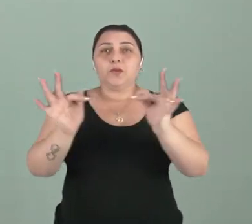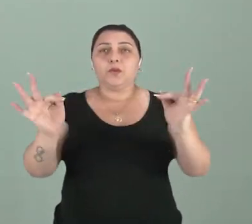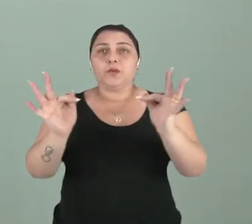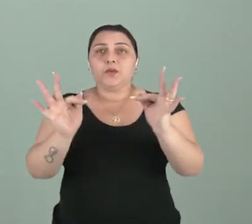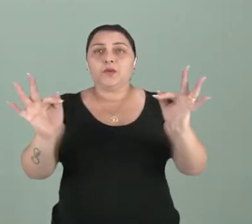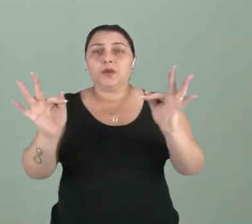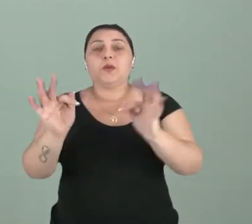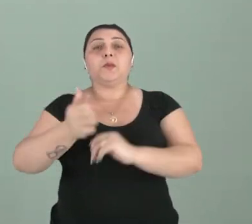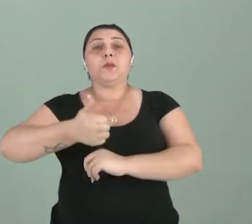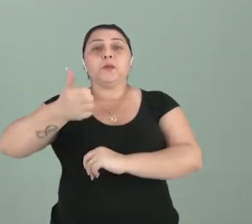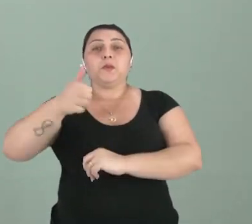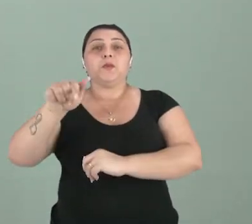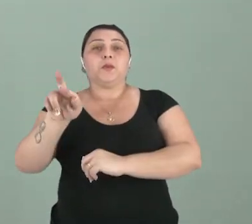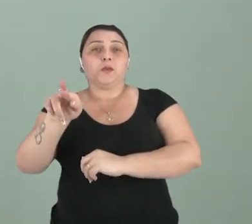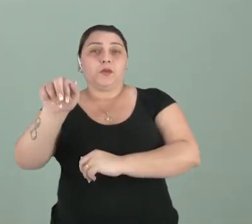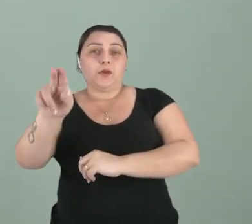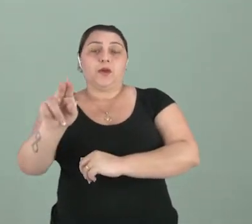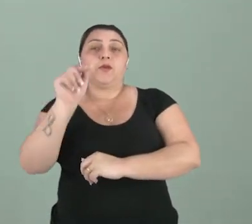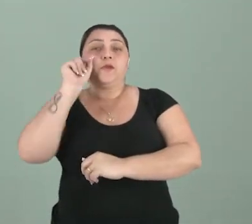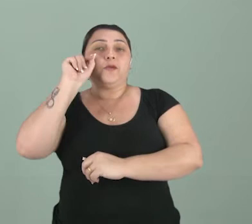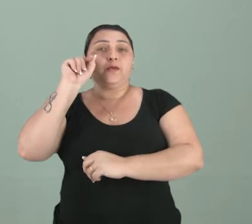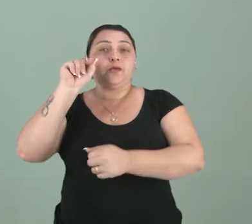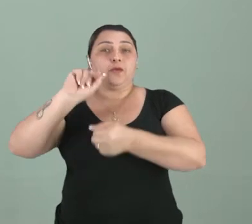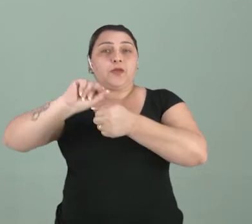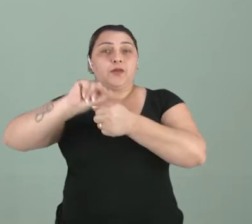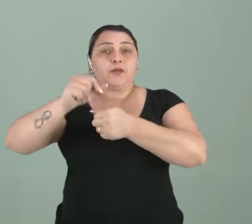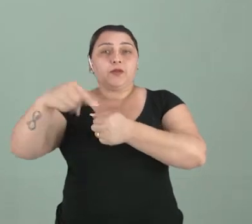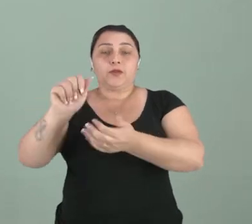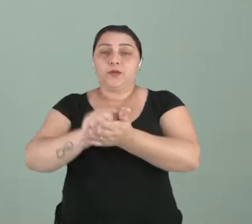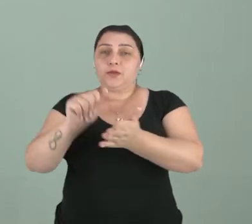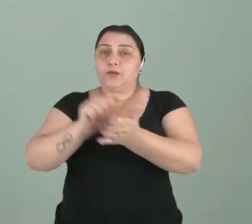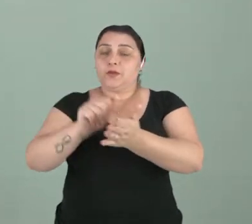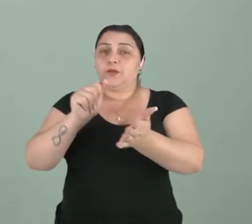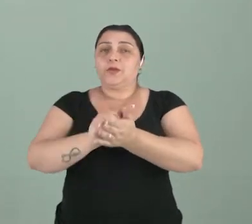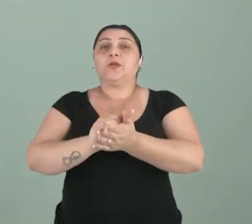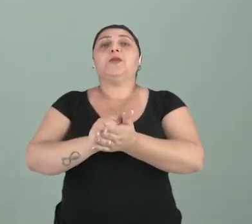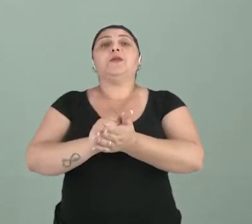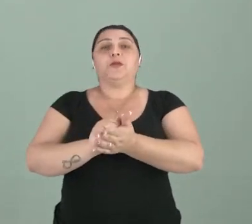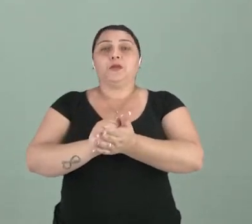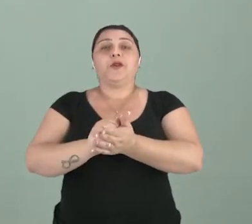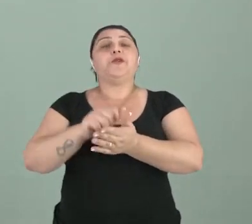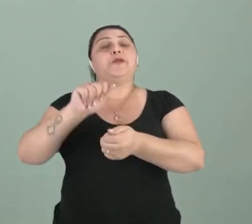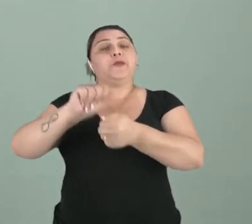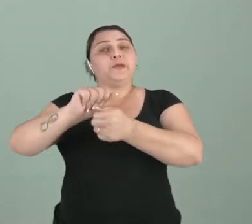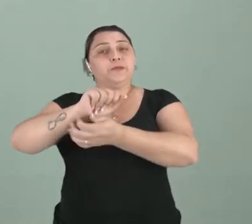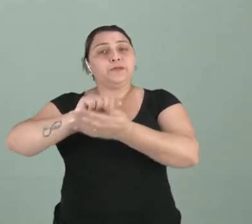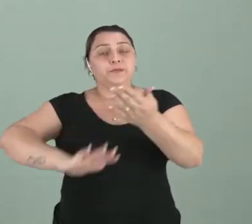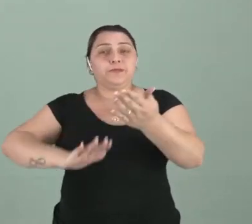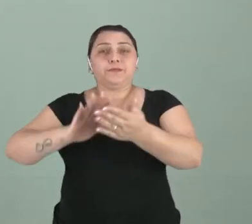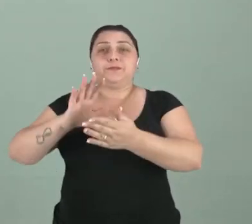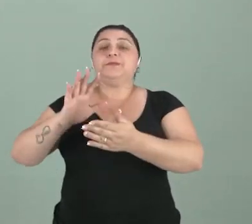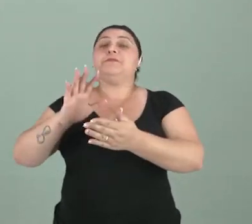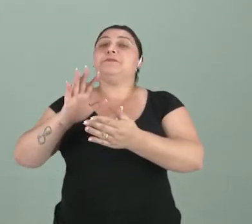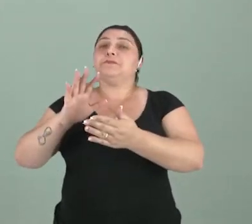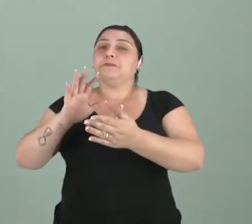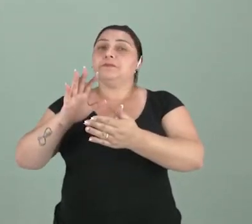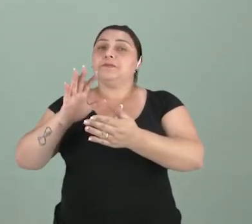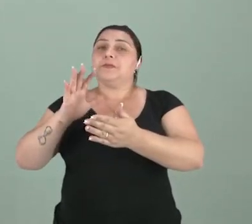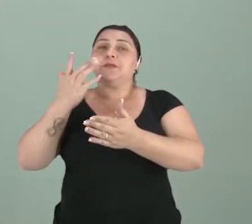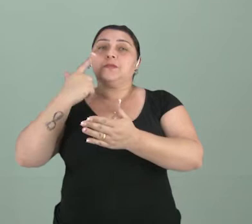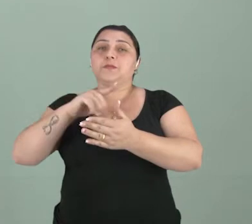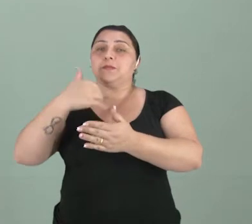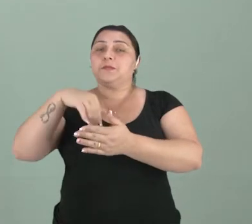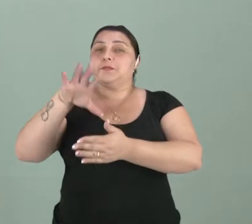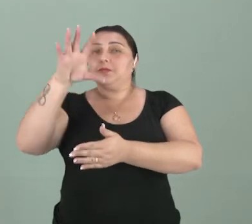acompanhe o nosso material, façam as suas anotações e posteriormente façam as atividades para aplicar os seus